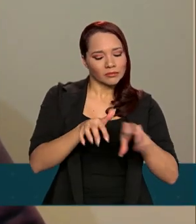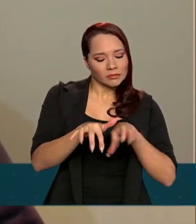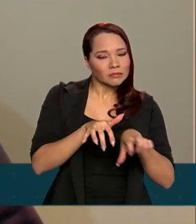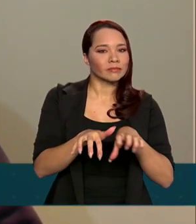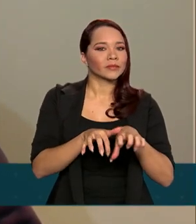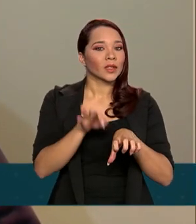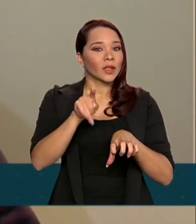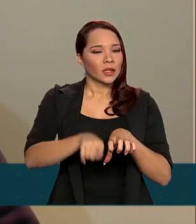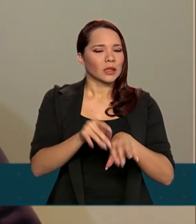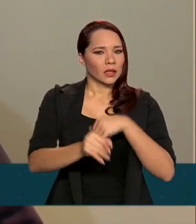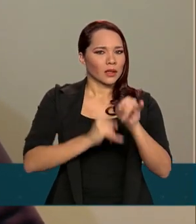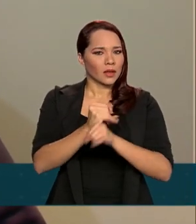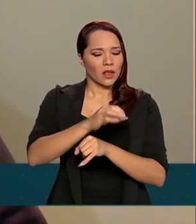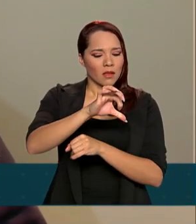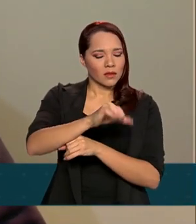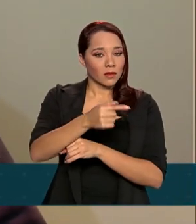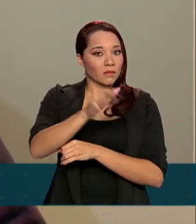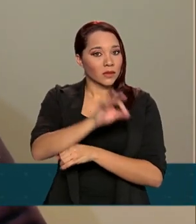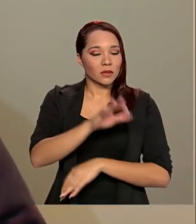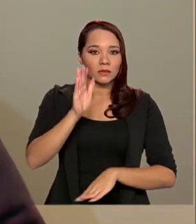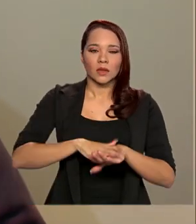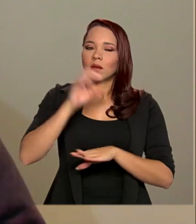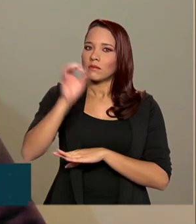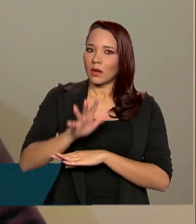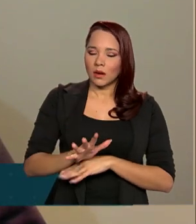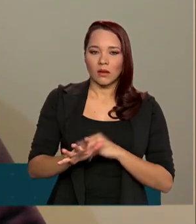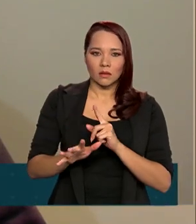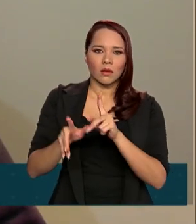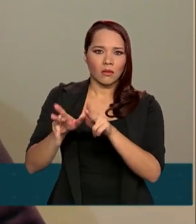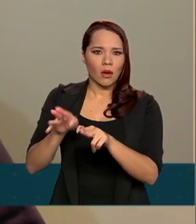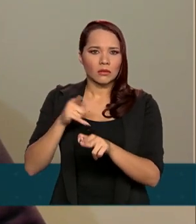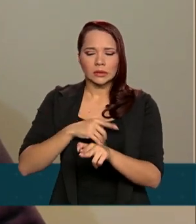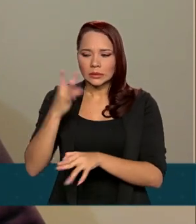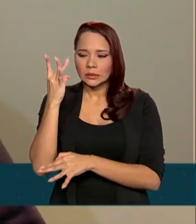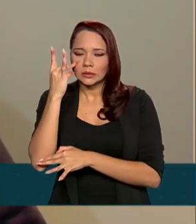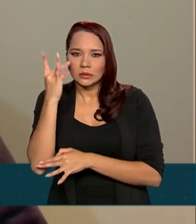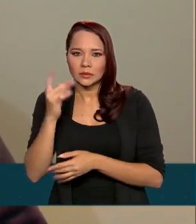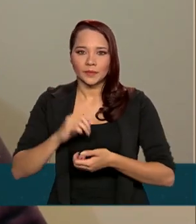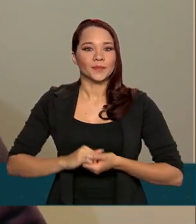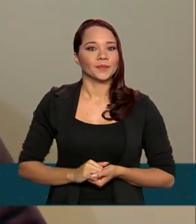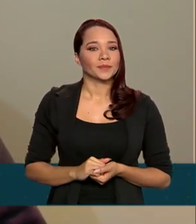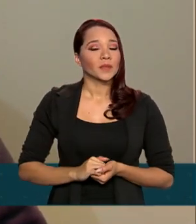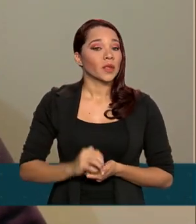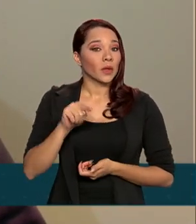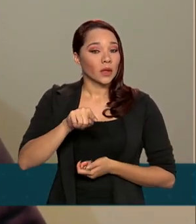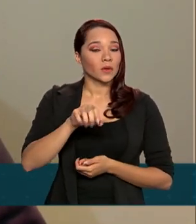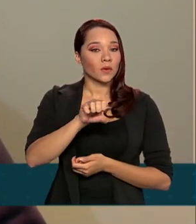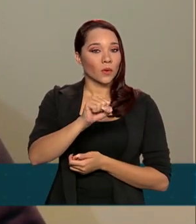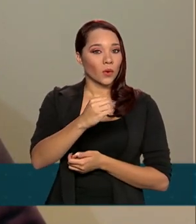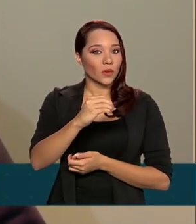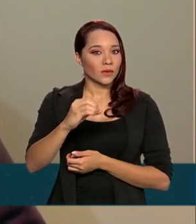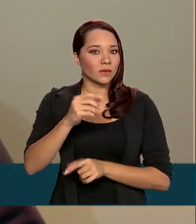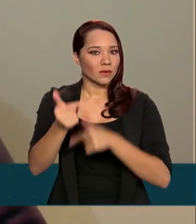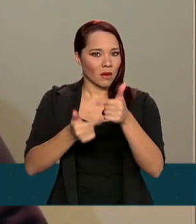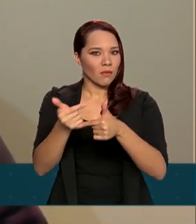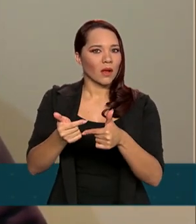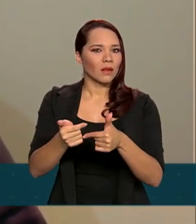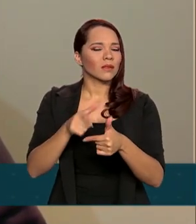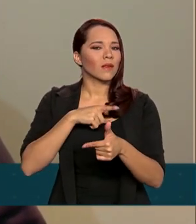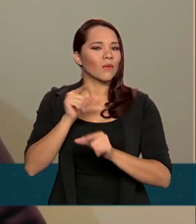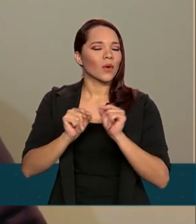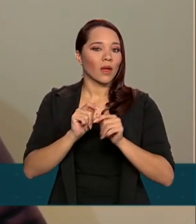97% mais barato que o mesmo serviço oferecido por um canal presencial. Esses 800 serviços geraram